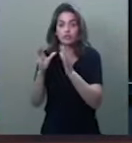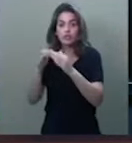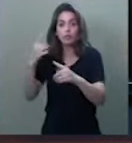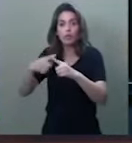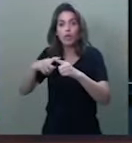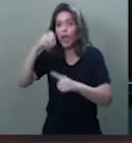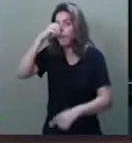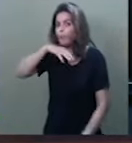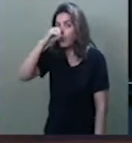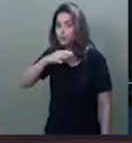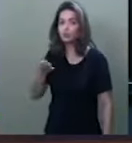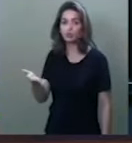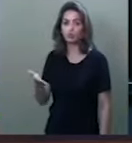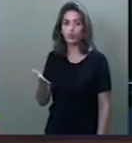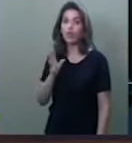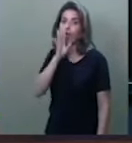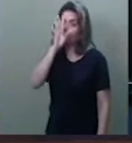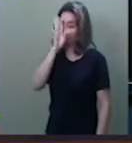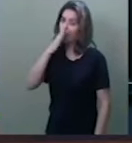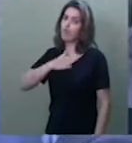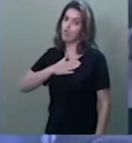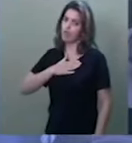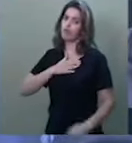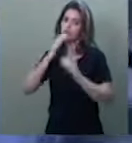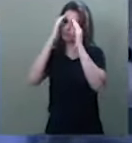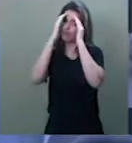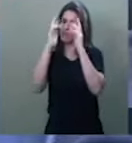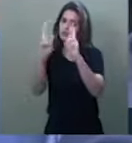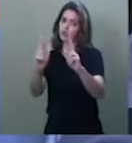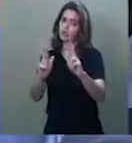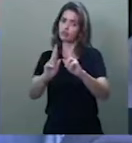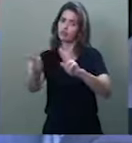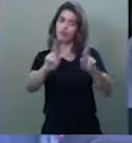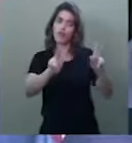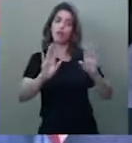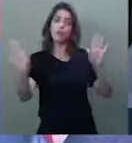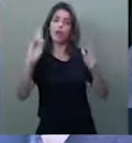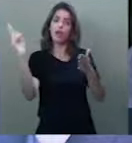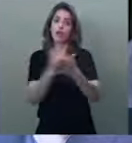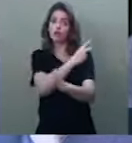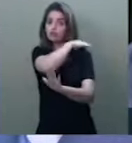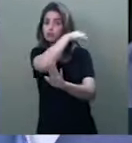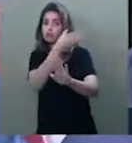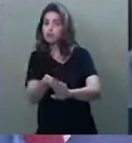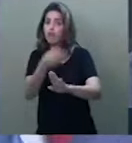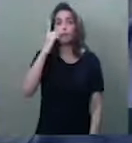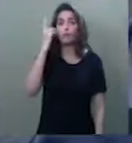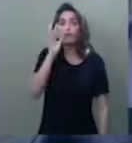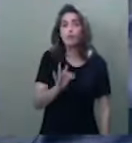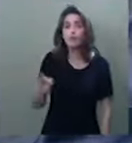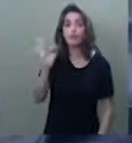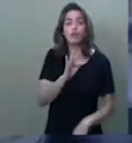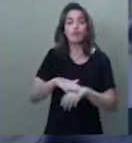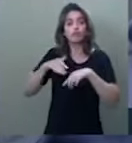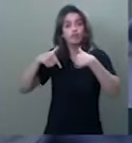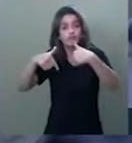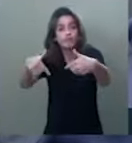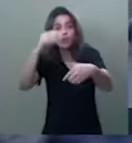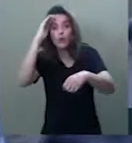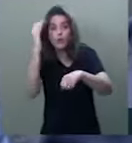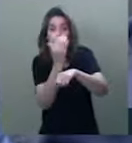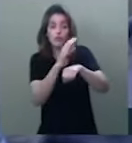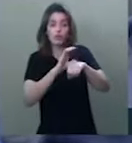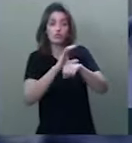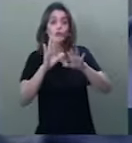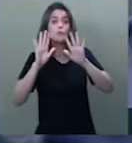abusos, que, no meu modo de entender, respeito quem pensa diferente, é o que está acontecendo há muito tempo no Brasil, é o Senado. Nós precisamos